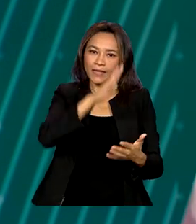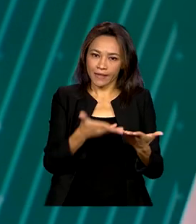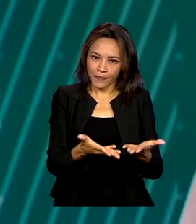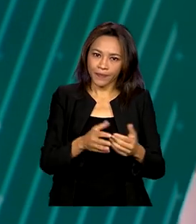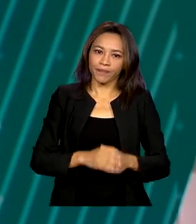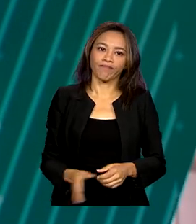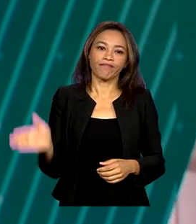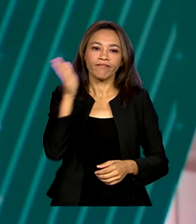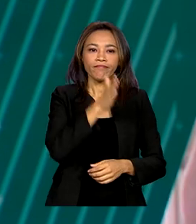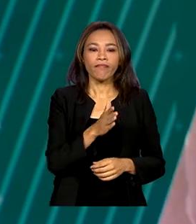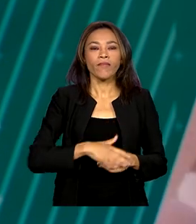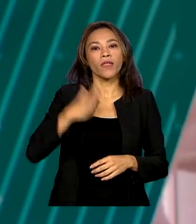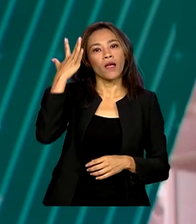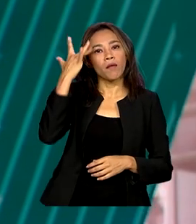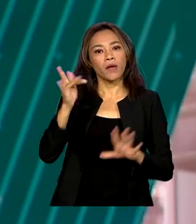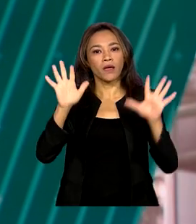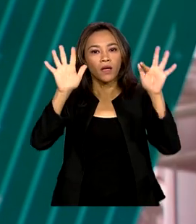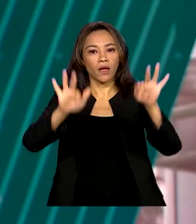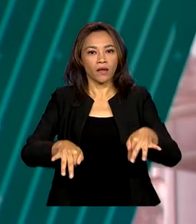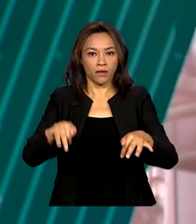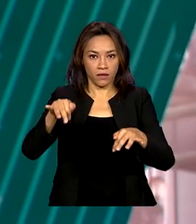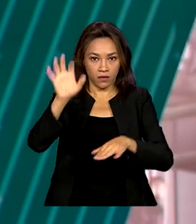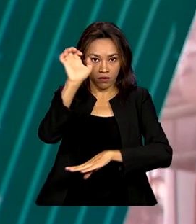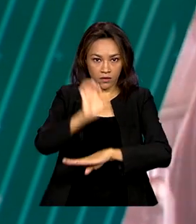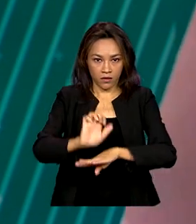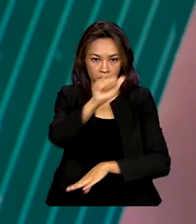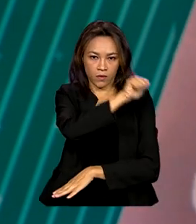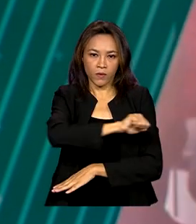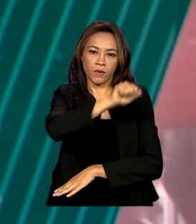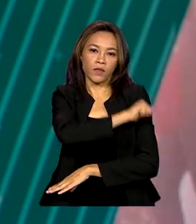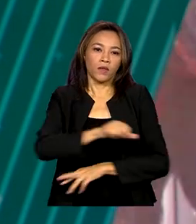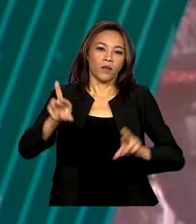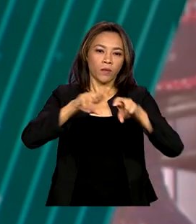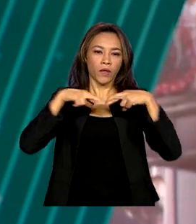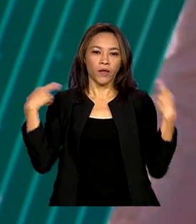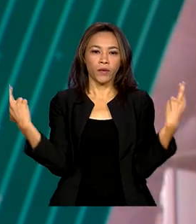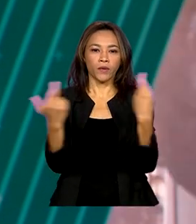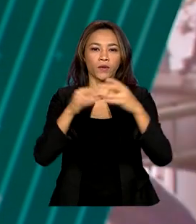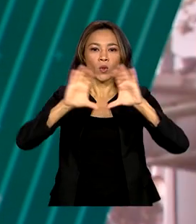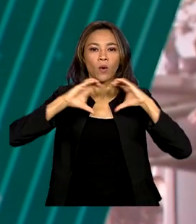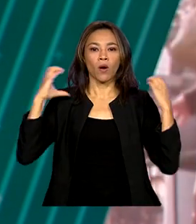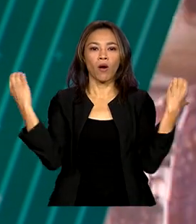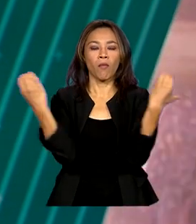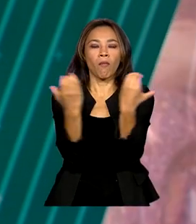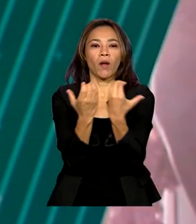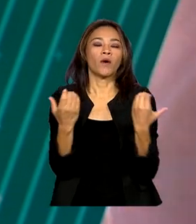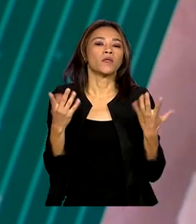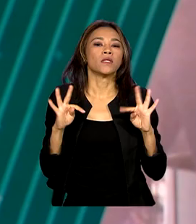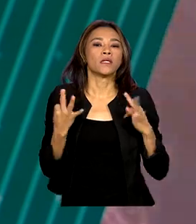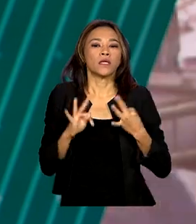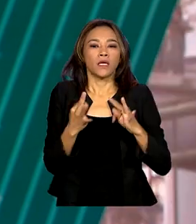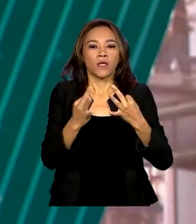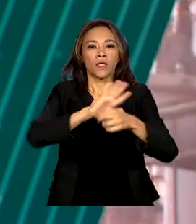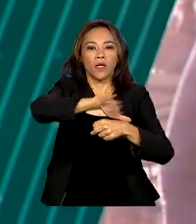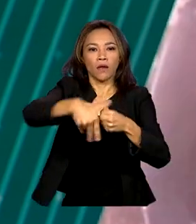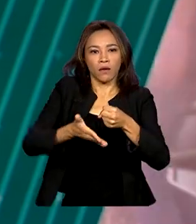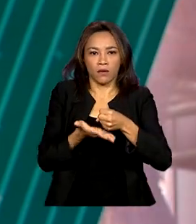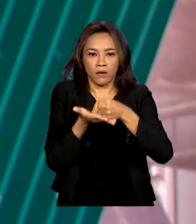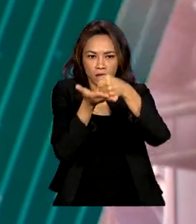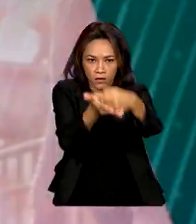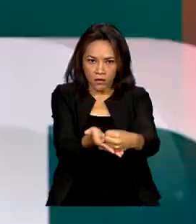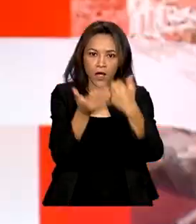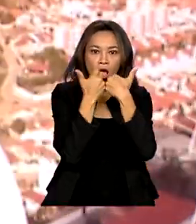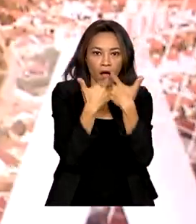Termina amanhã, no Rio de Janeiro, a reunião da Comunidade Global de Tecnologia Sustentável e Inovação,